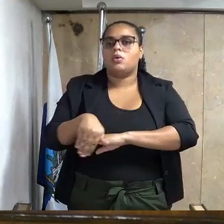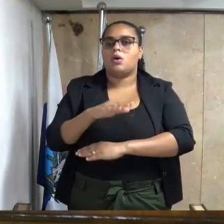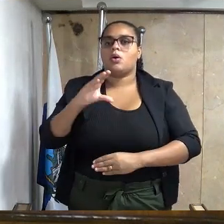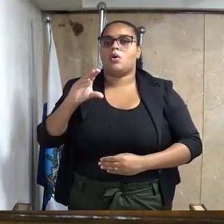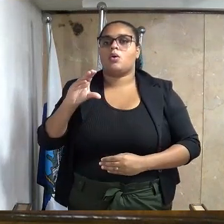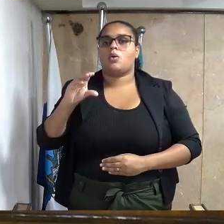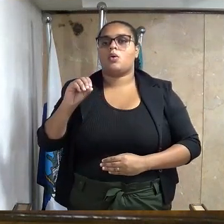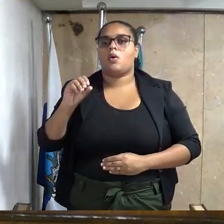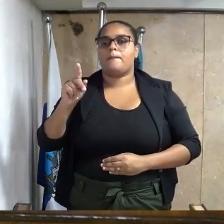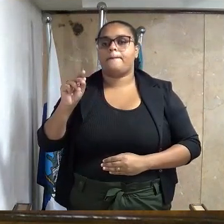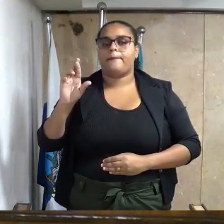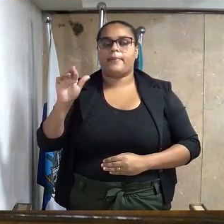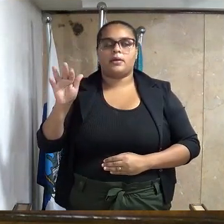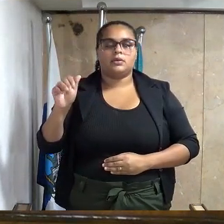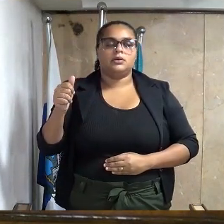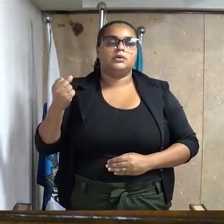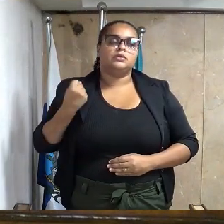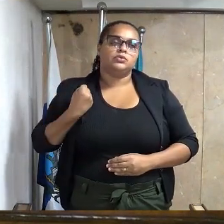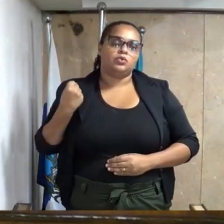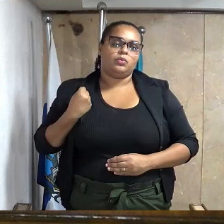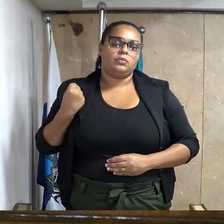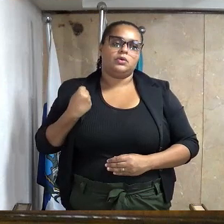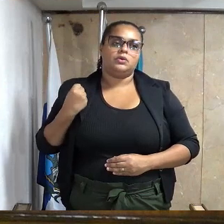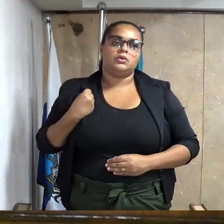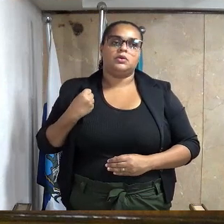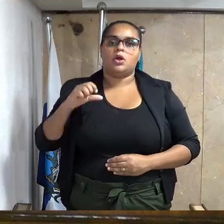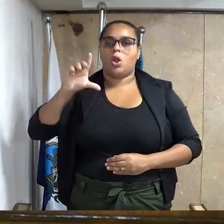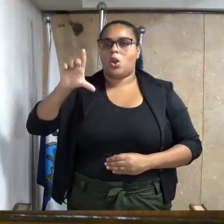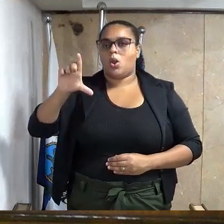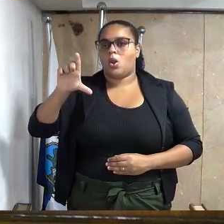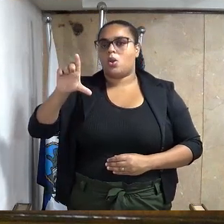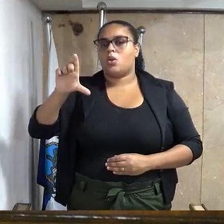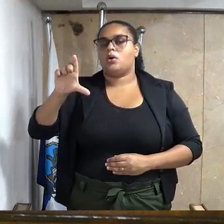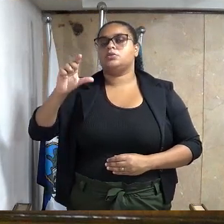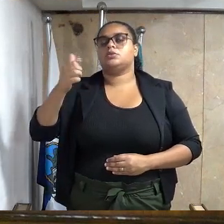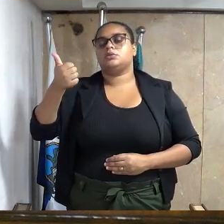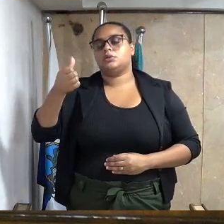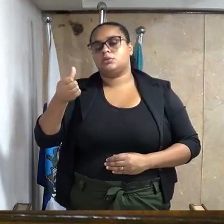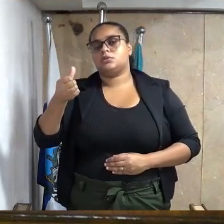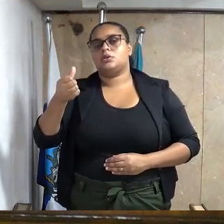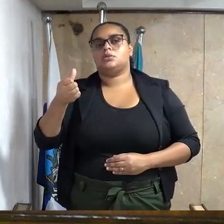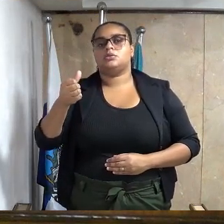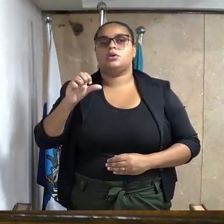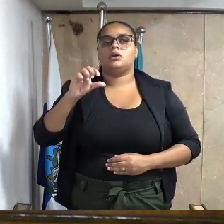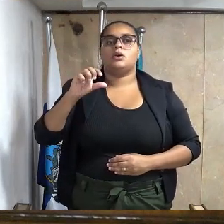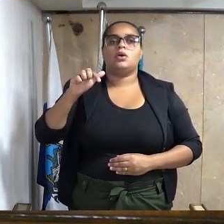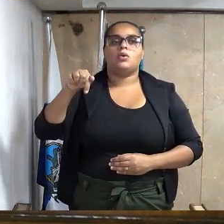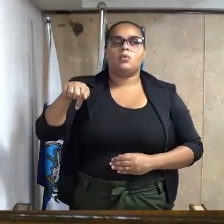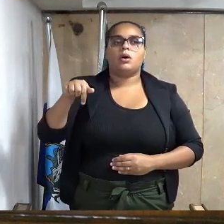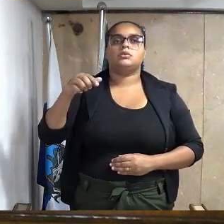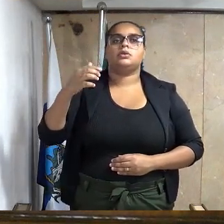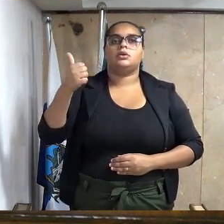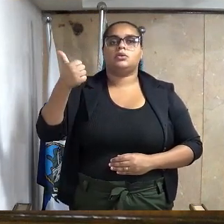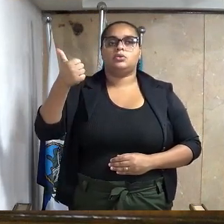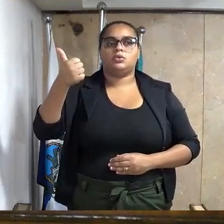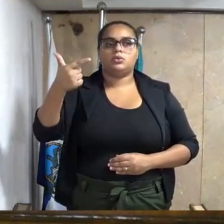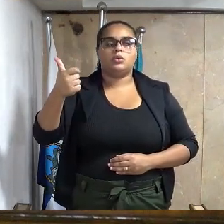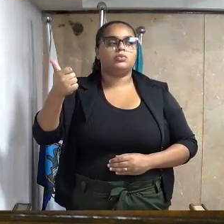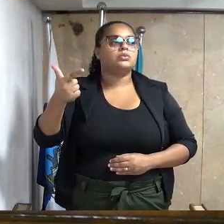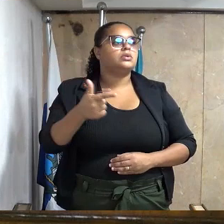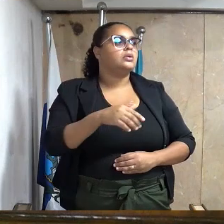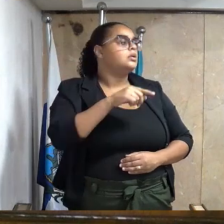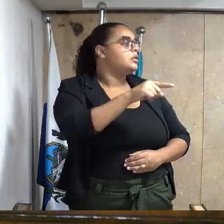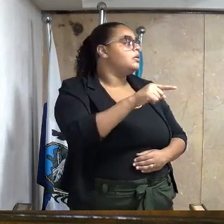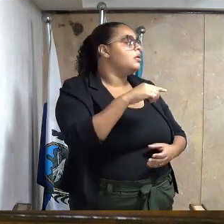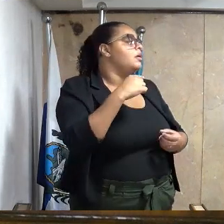principalmente na altura do número da lote 16, quadra 12, confluência com a Ipiranga, bairro